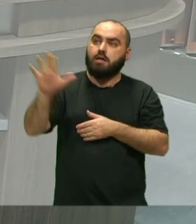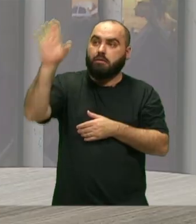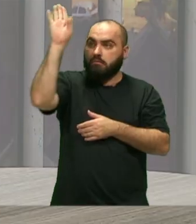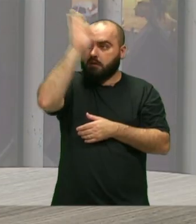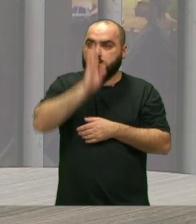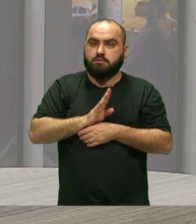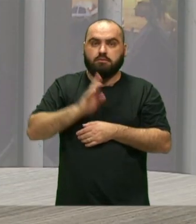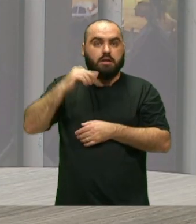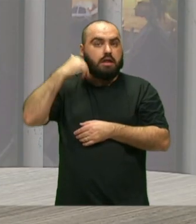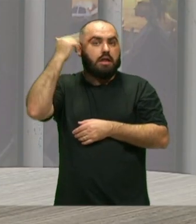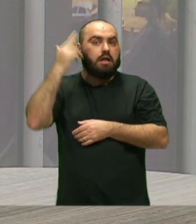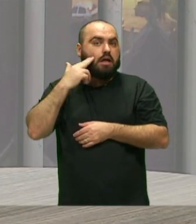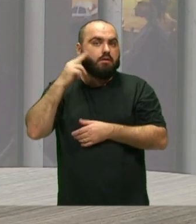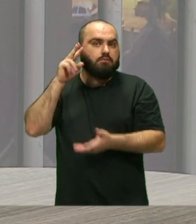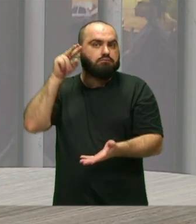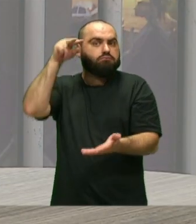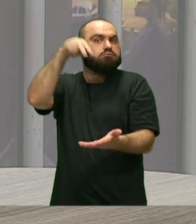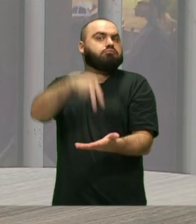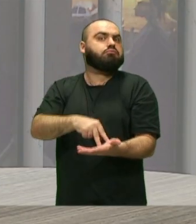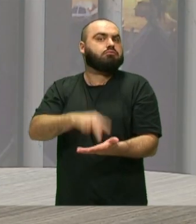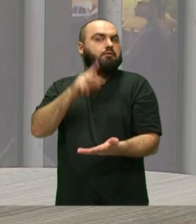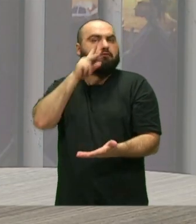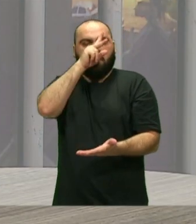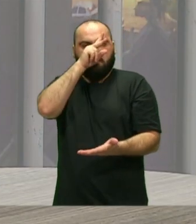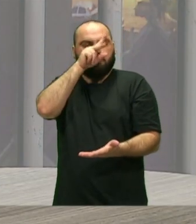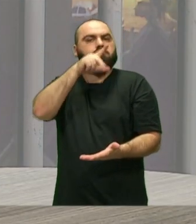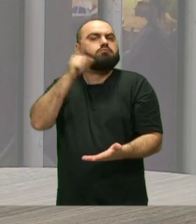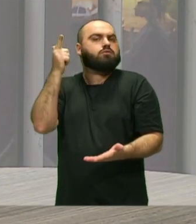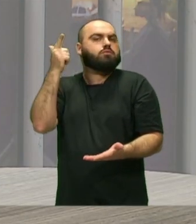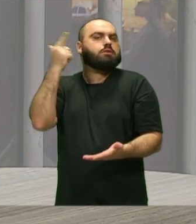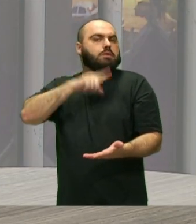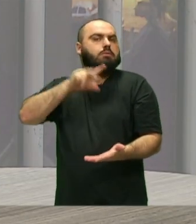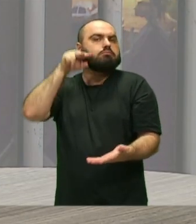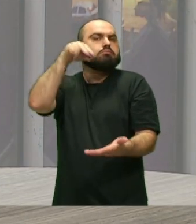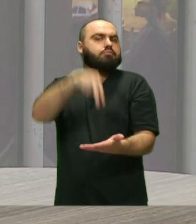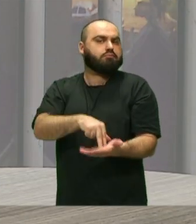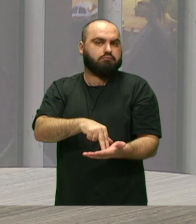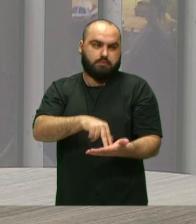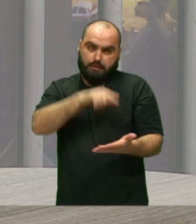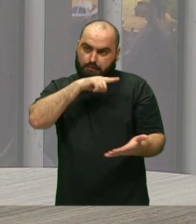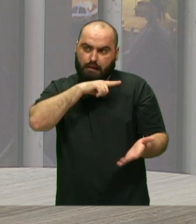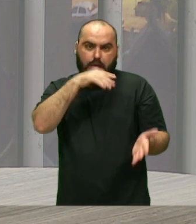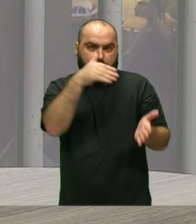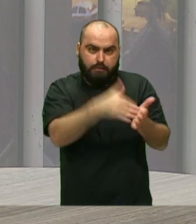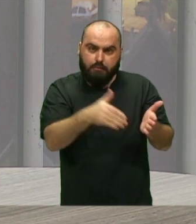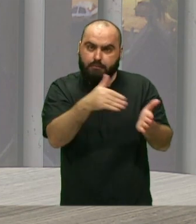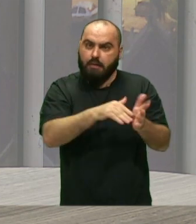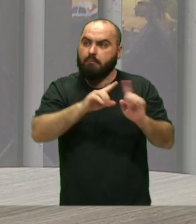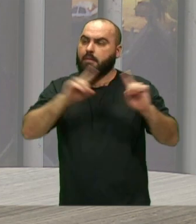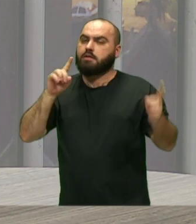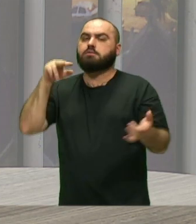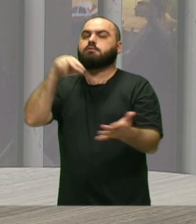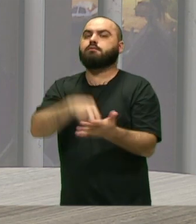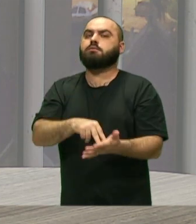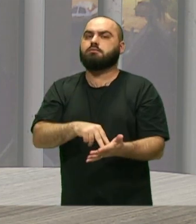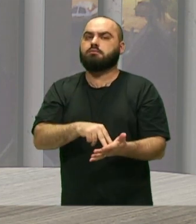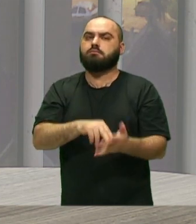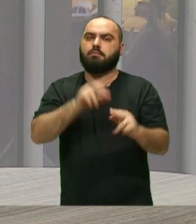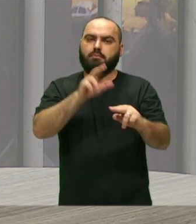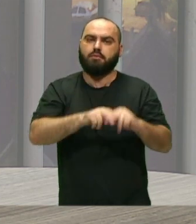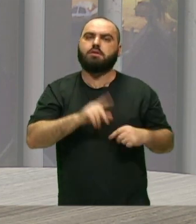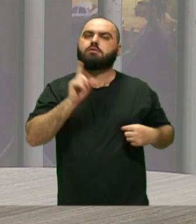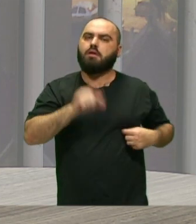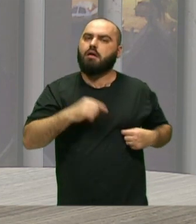Onde essa cultura negra Consegue se expressar Com mais força Ainda com muita resistência Então é muito importante A gente fazer Essas